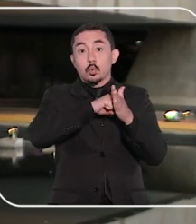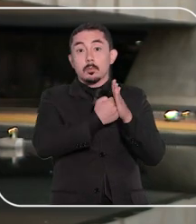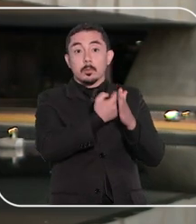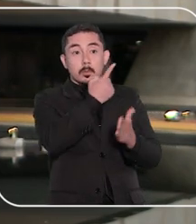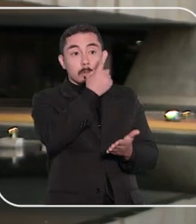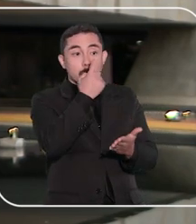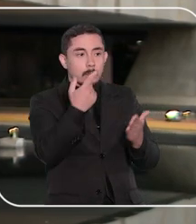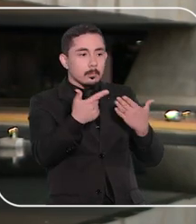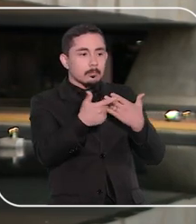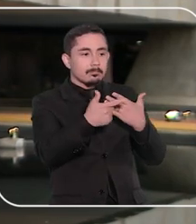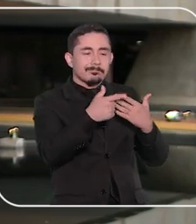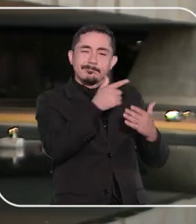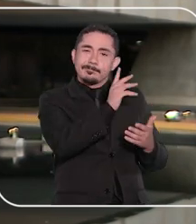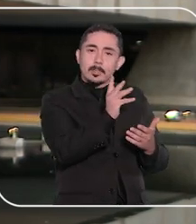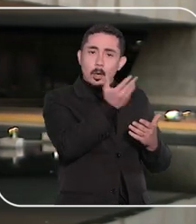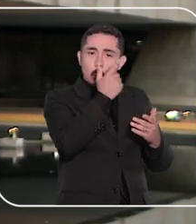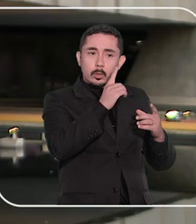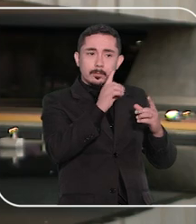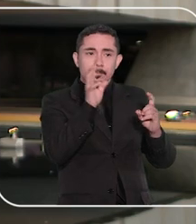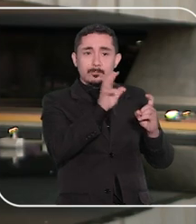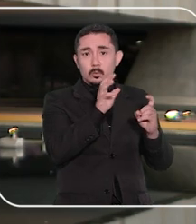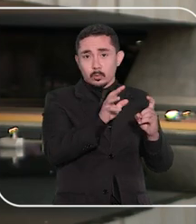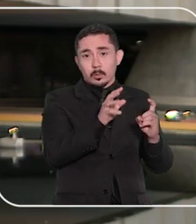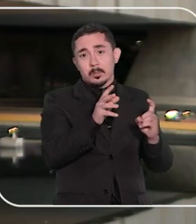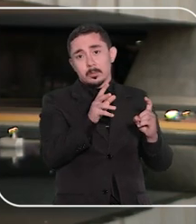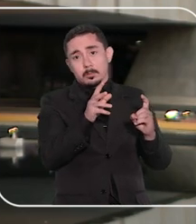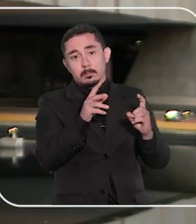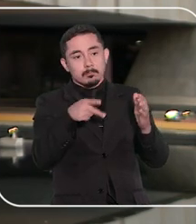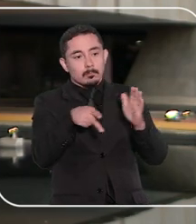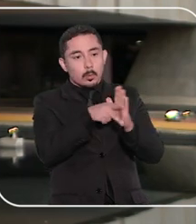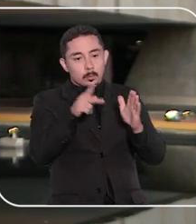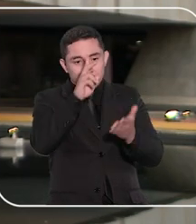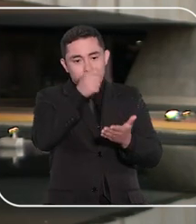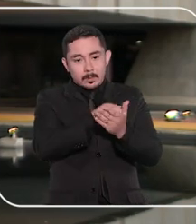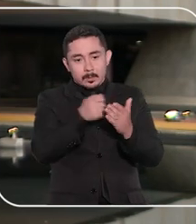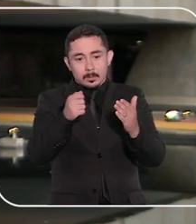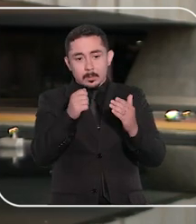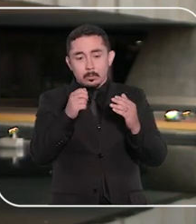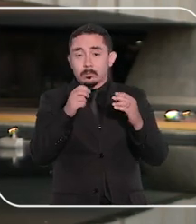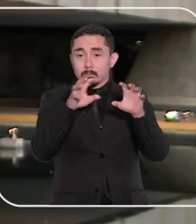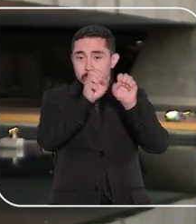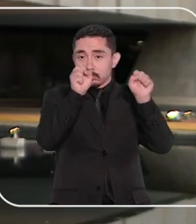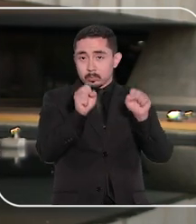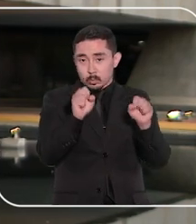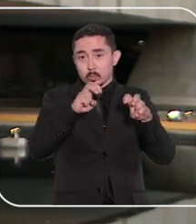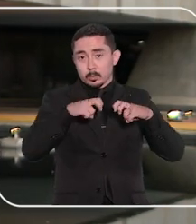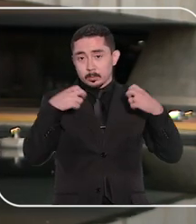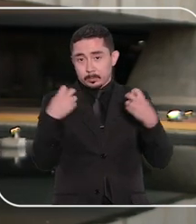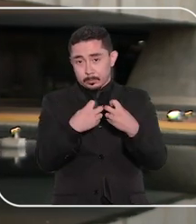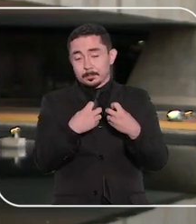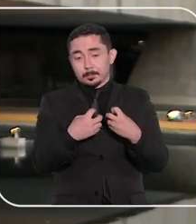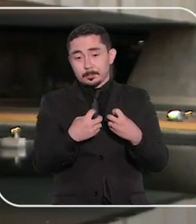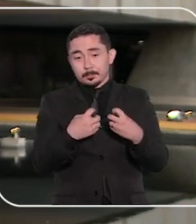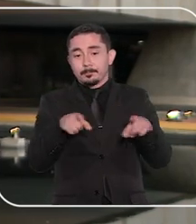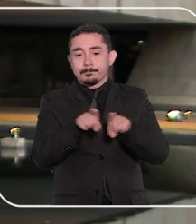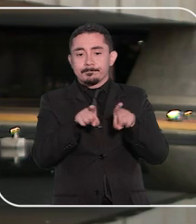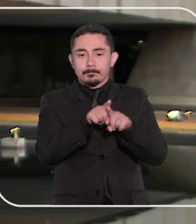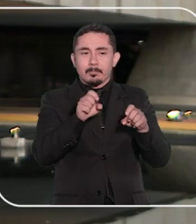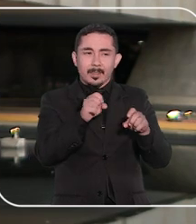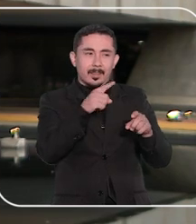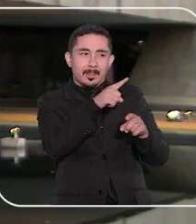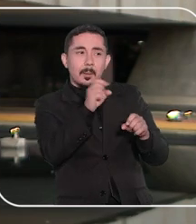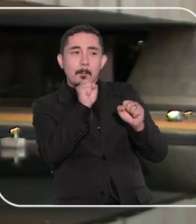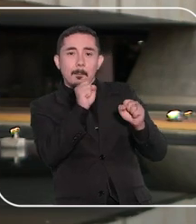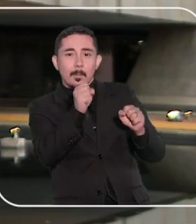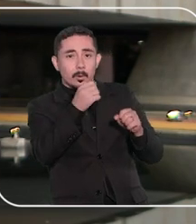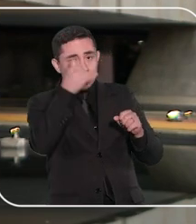os efeitos de condenações mantidas por decisão colegiada de segunda instância que podem impedir que eles participem